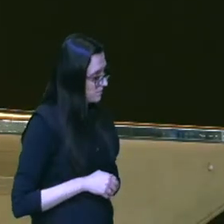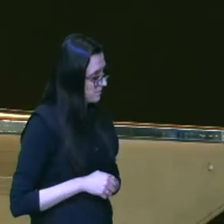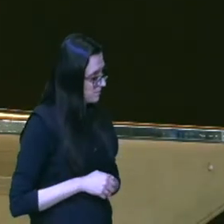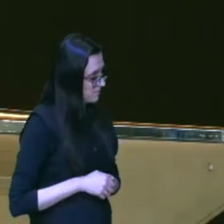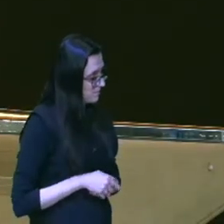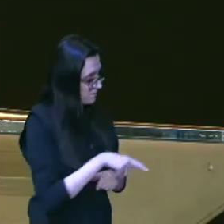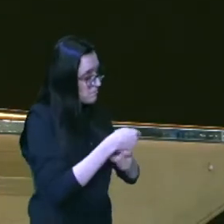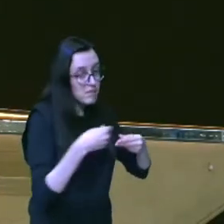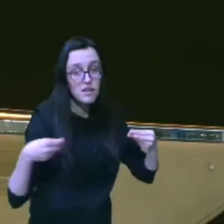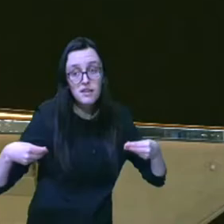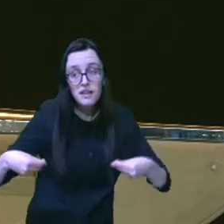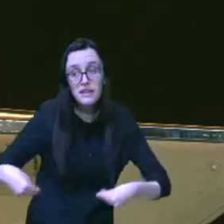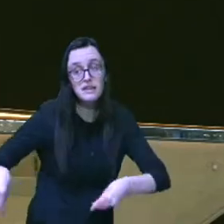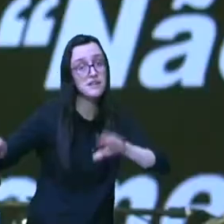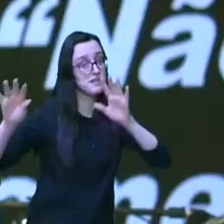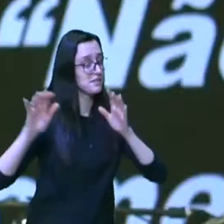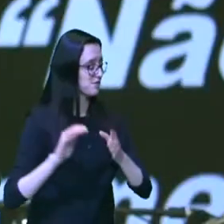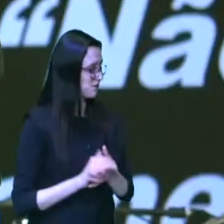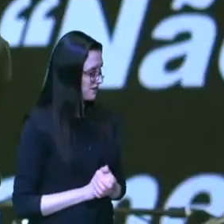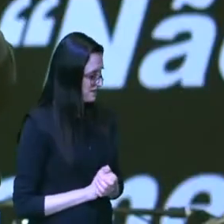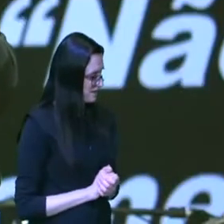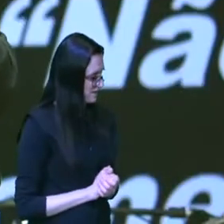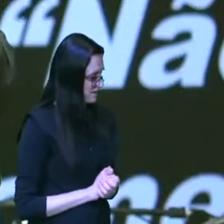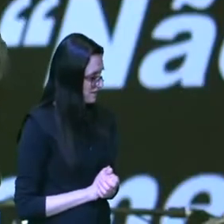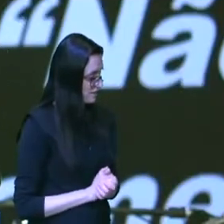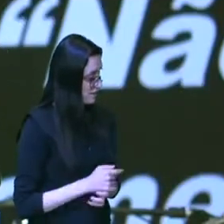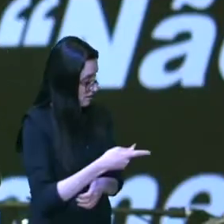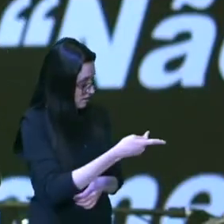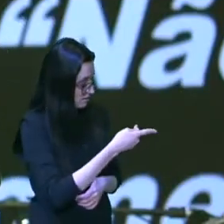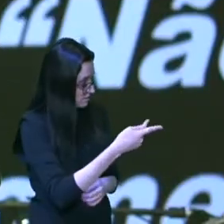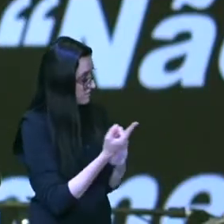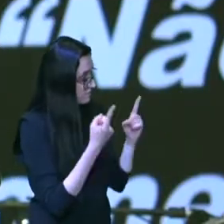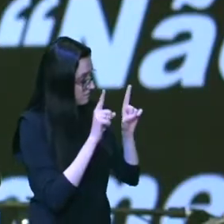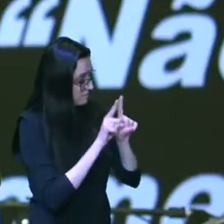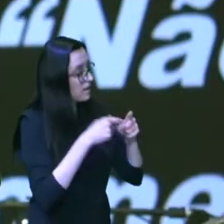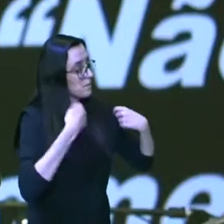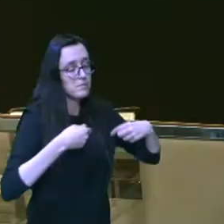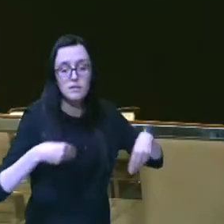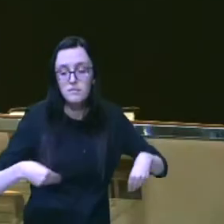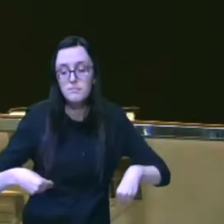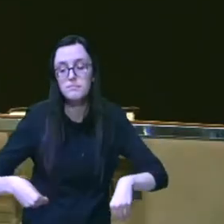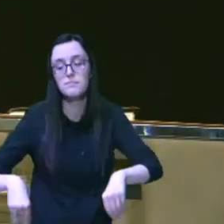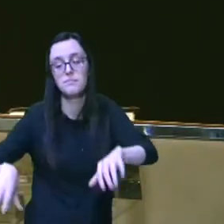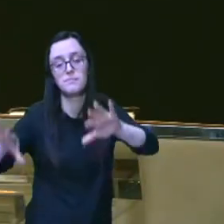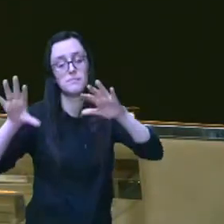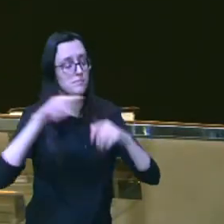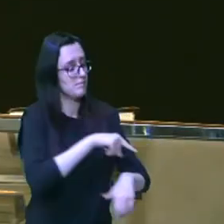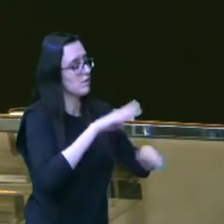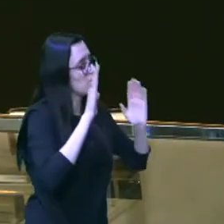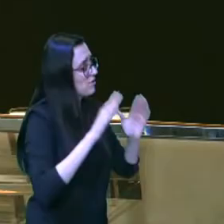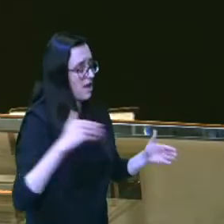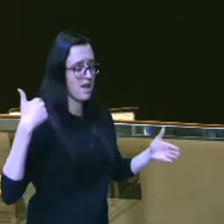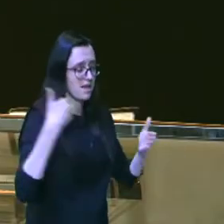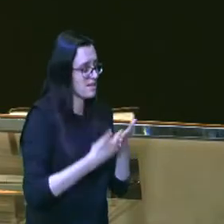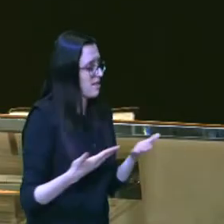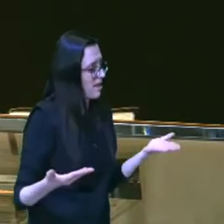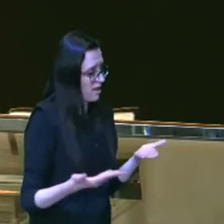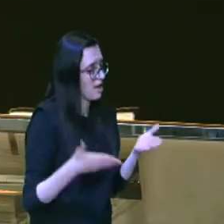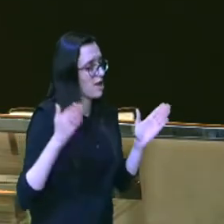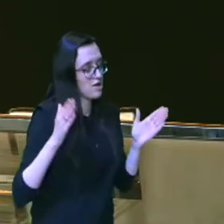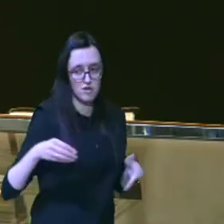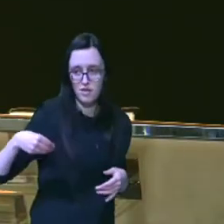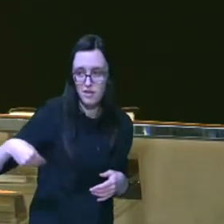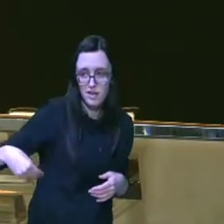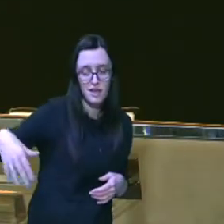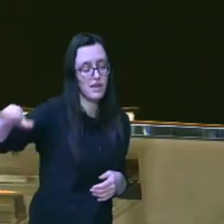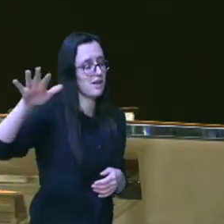lançar você e a Silmara precisam lançar como vocês tem feito até agora a Letícia